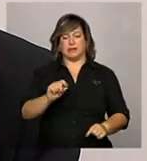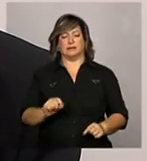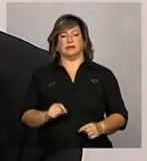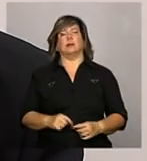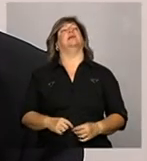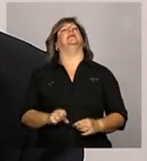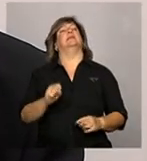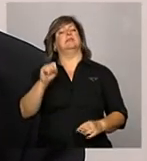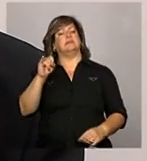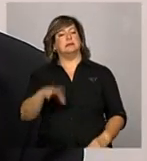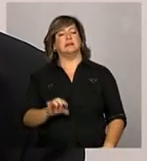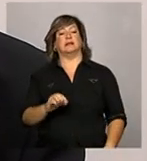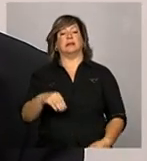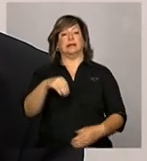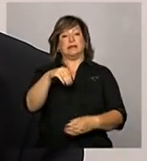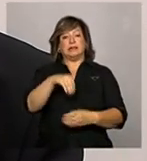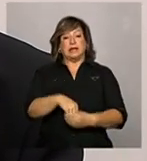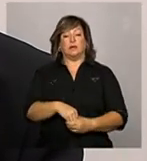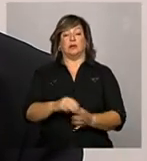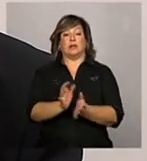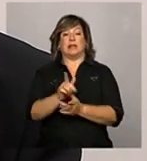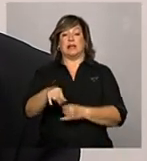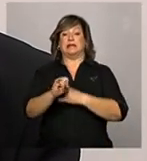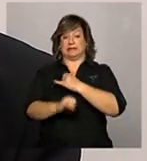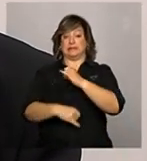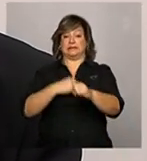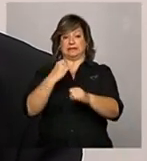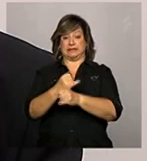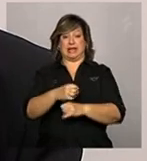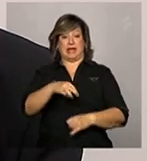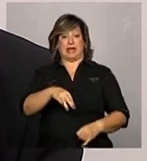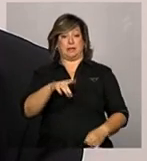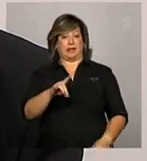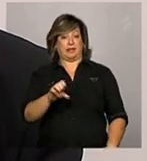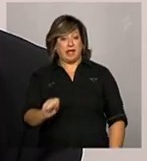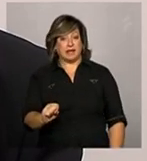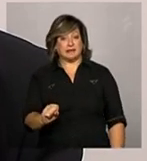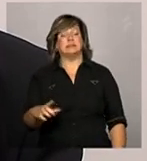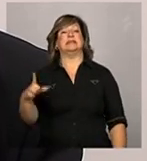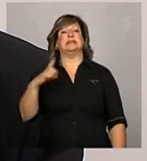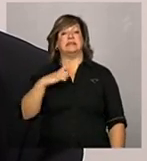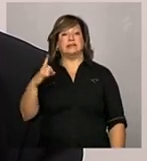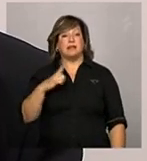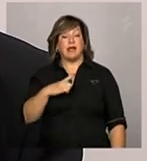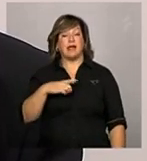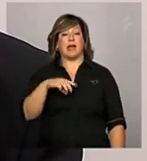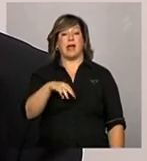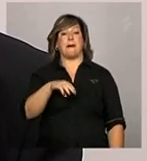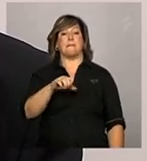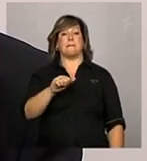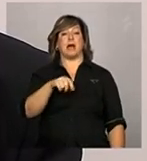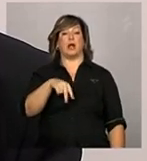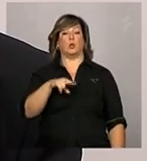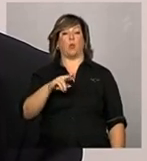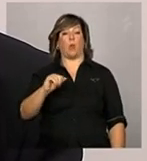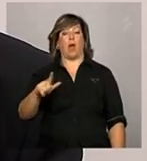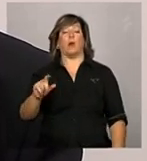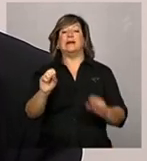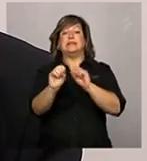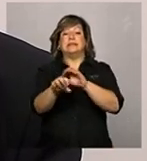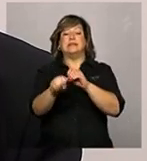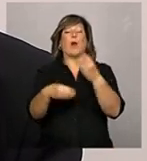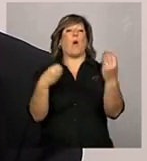disponibilizamos dentro do site do MDS um manual de preenchimento do demonstrativo